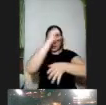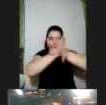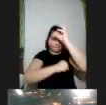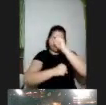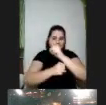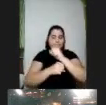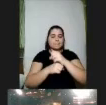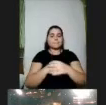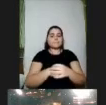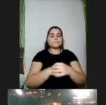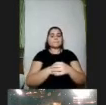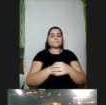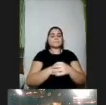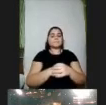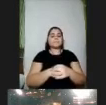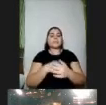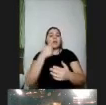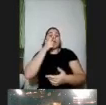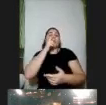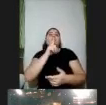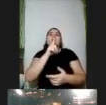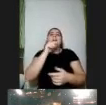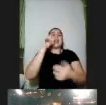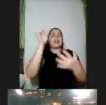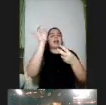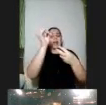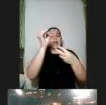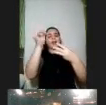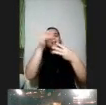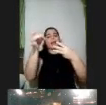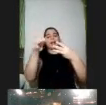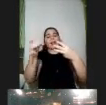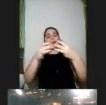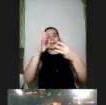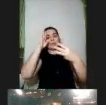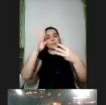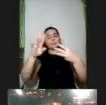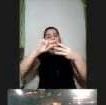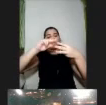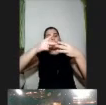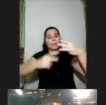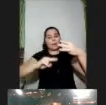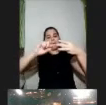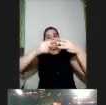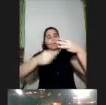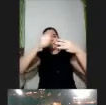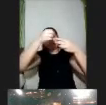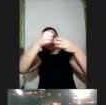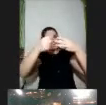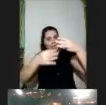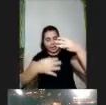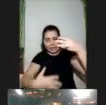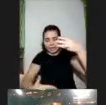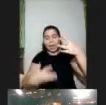sobre isso cada um desses princípios se desdobra em várias estratégias eu deixei aqui na apresentação só porque